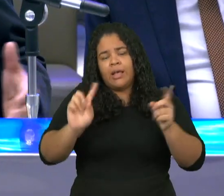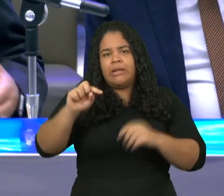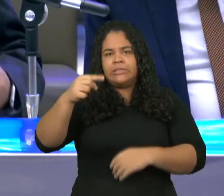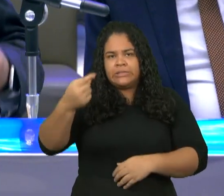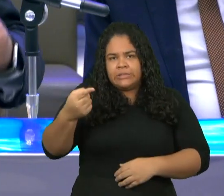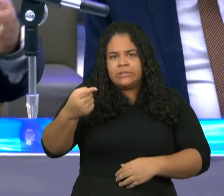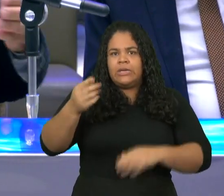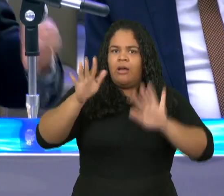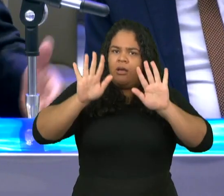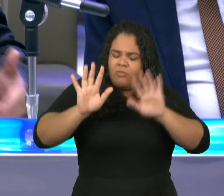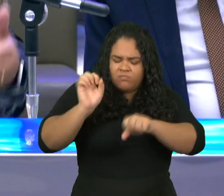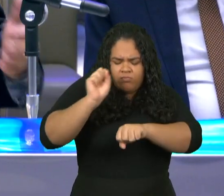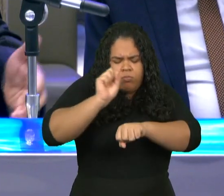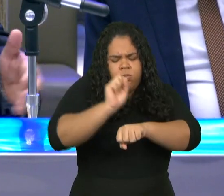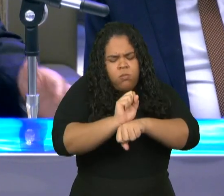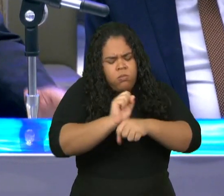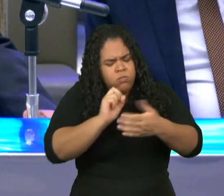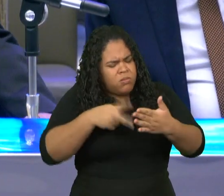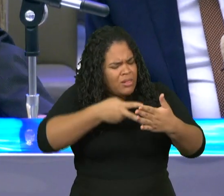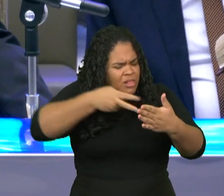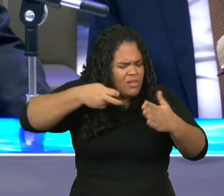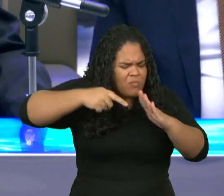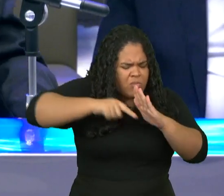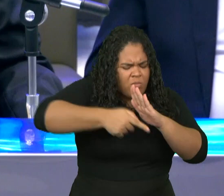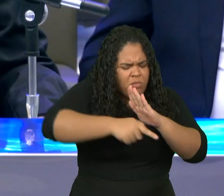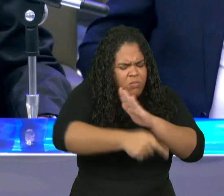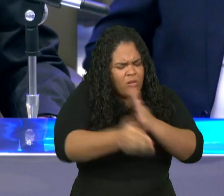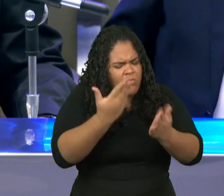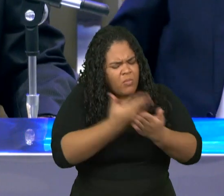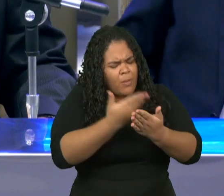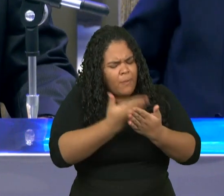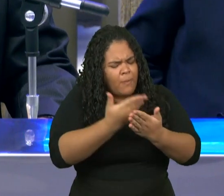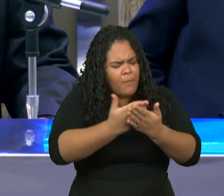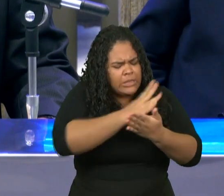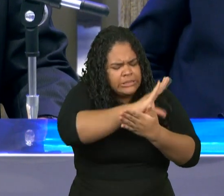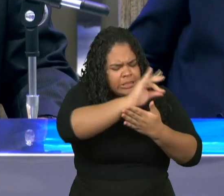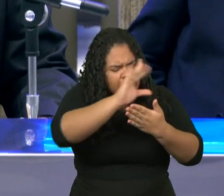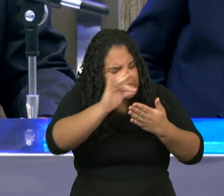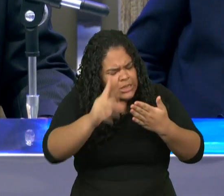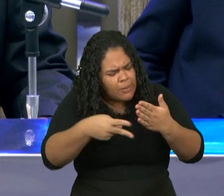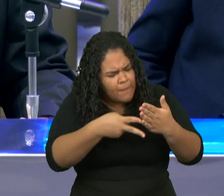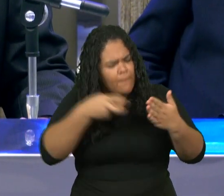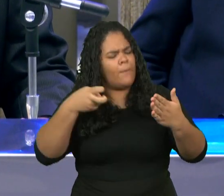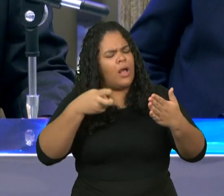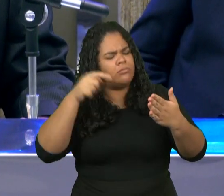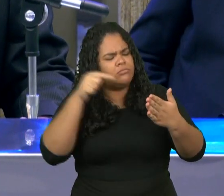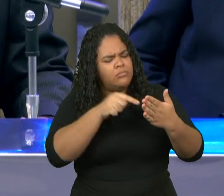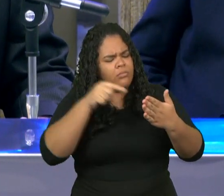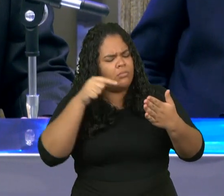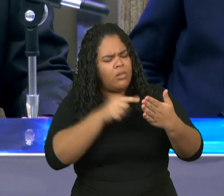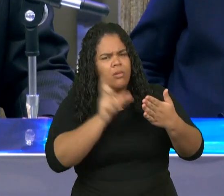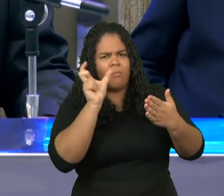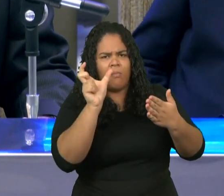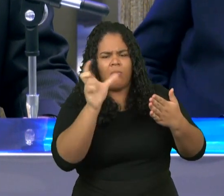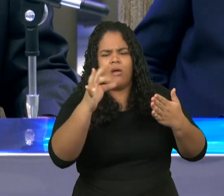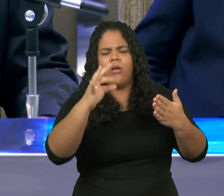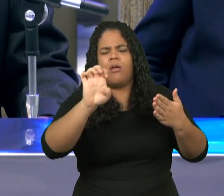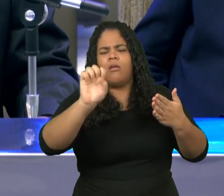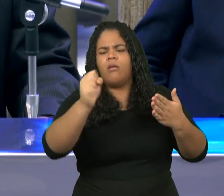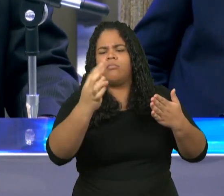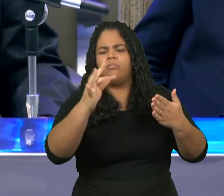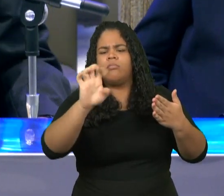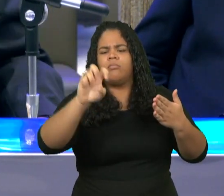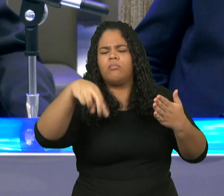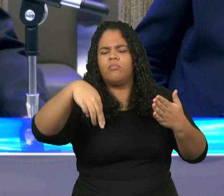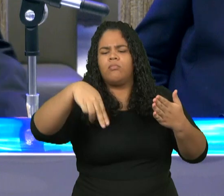assim mais profunda, estudando, observamos de que o autor está fazendo menção